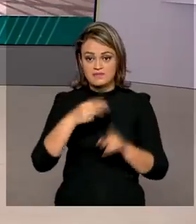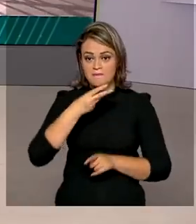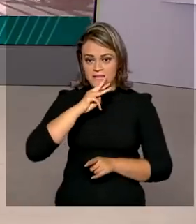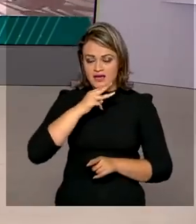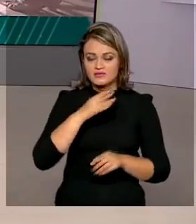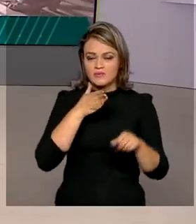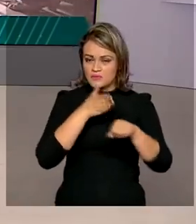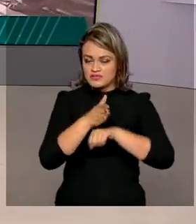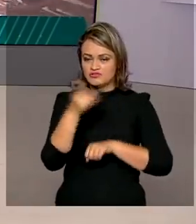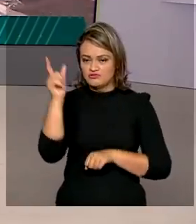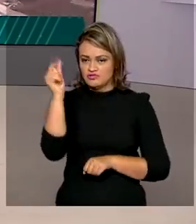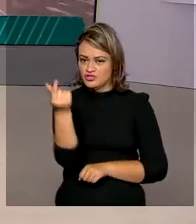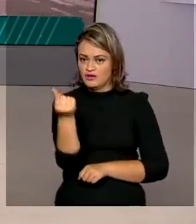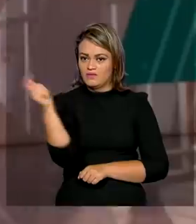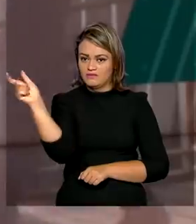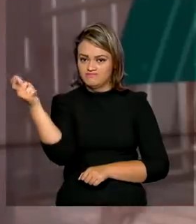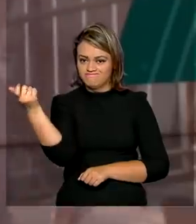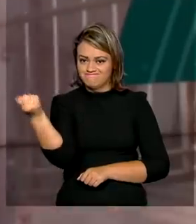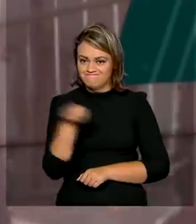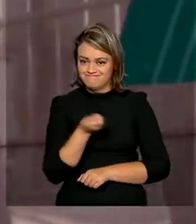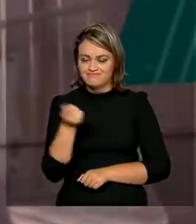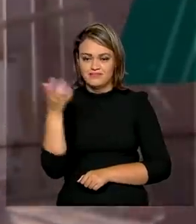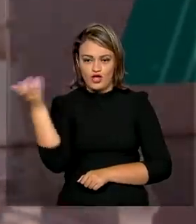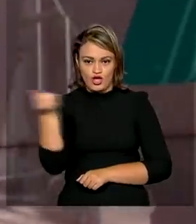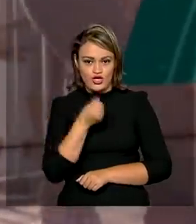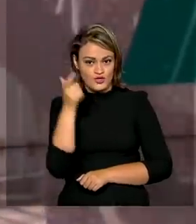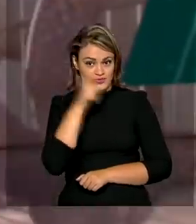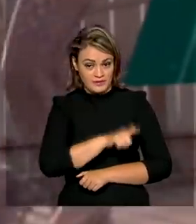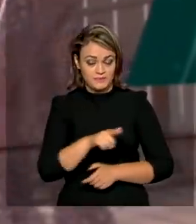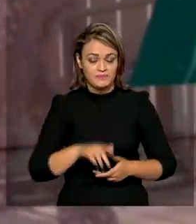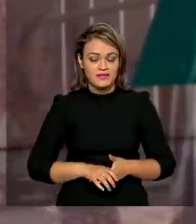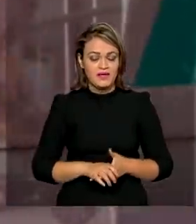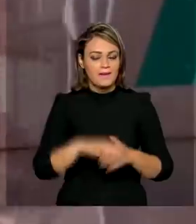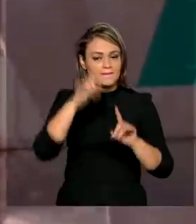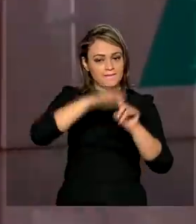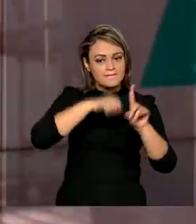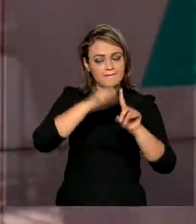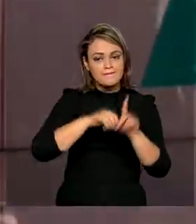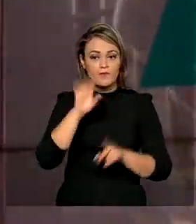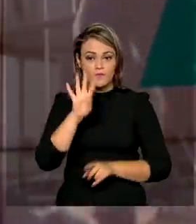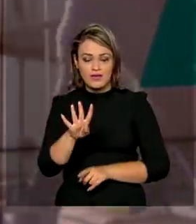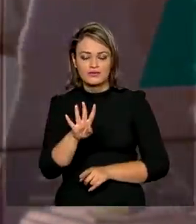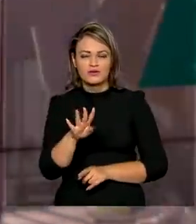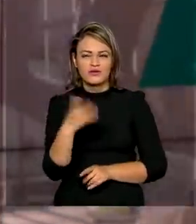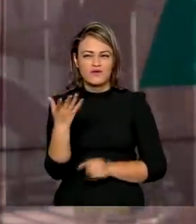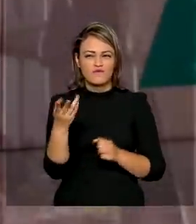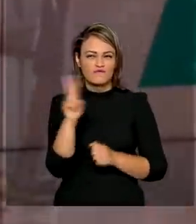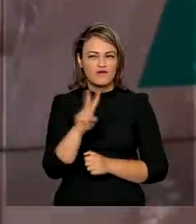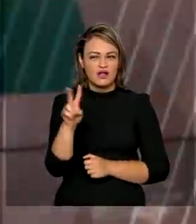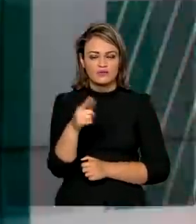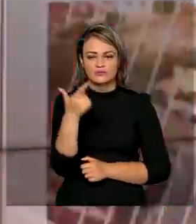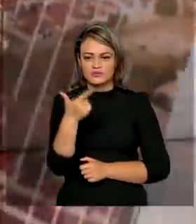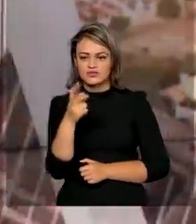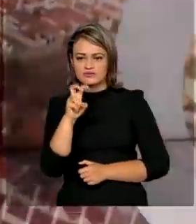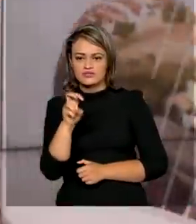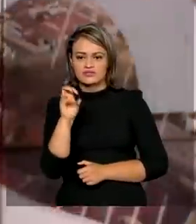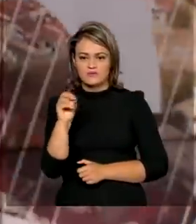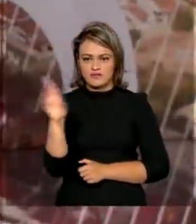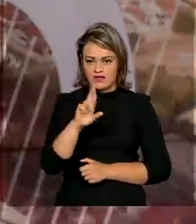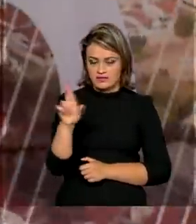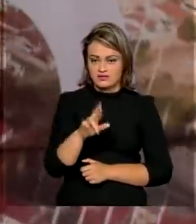acesso ao benefício. O auxílio emergencial é pago em 4 parcelas com valor médio de 250 reais.